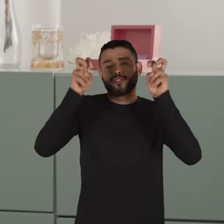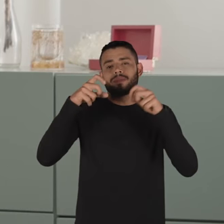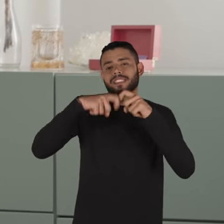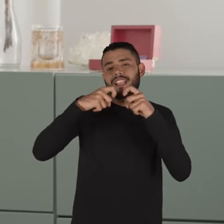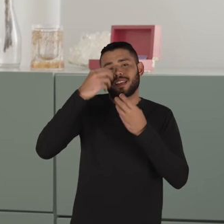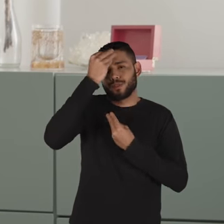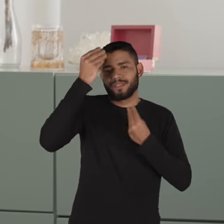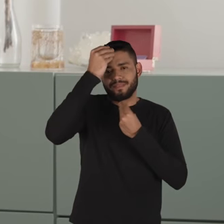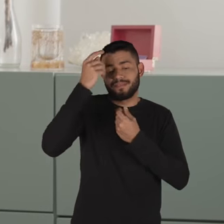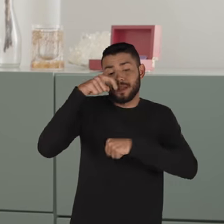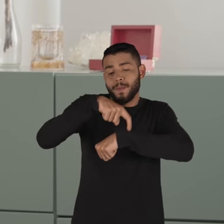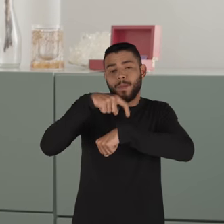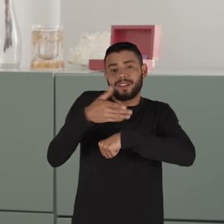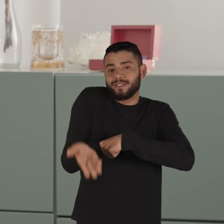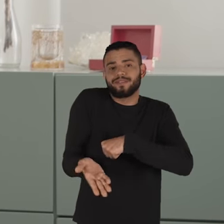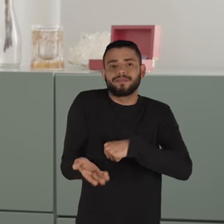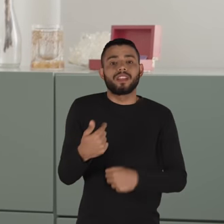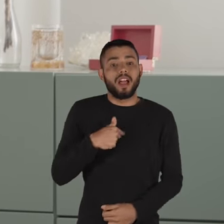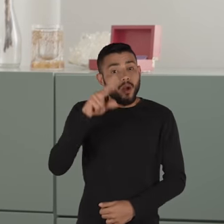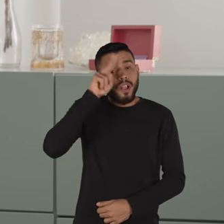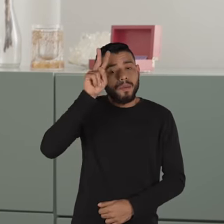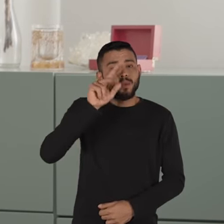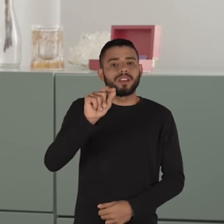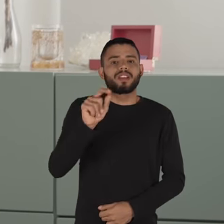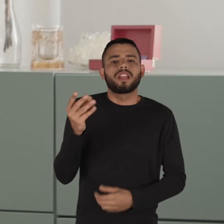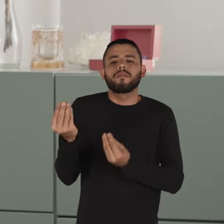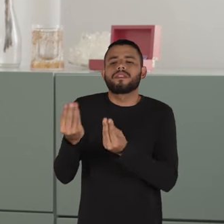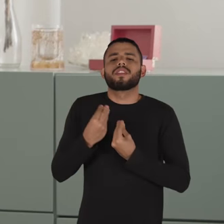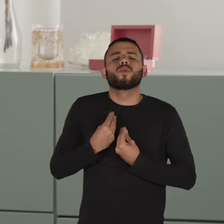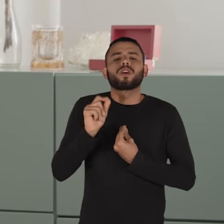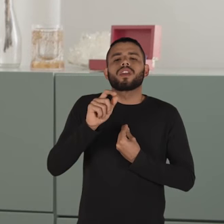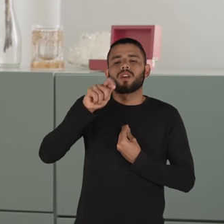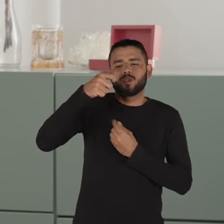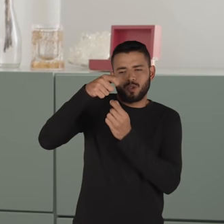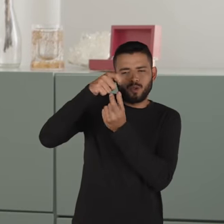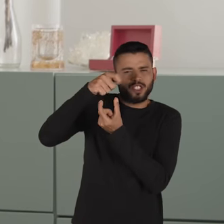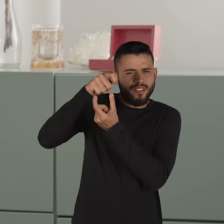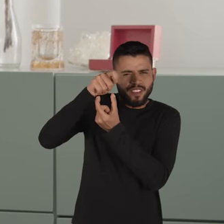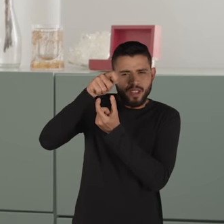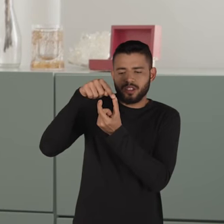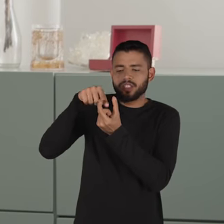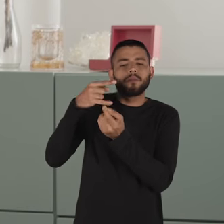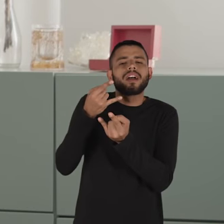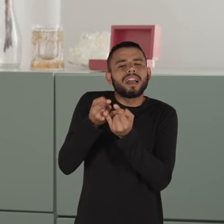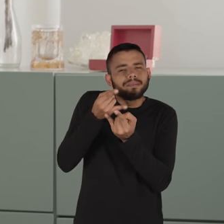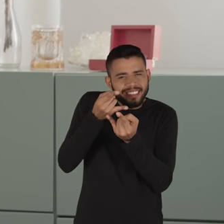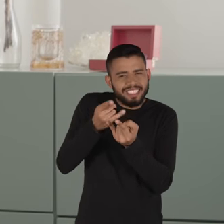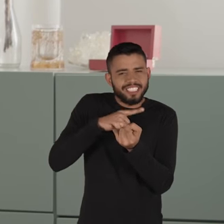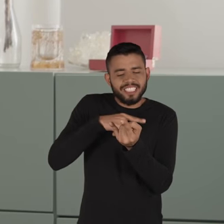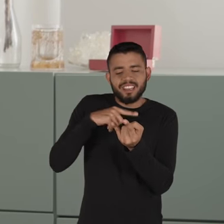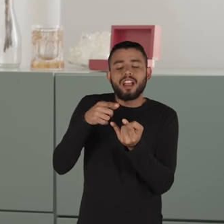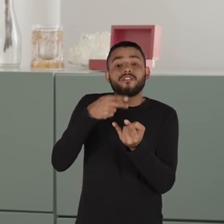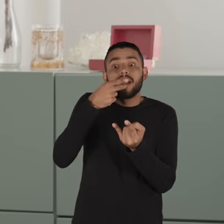sexualidade naquele momento. E aí eu lembro que ele me deu uma, tinha um chaveiro, que era uma camisinha,